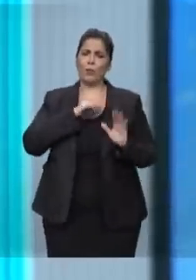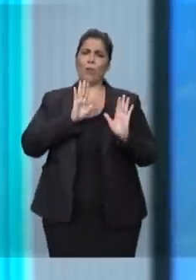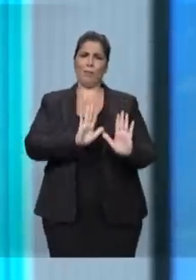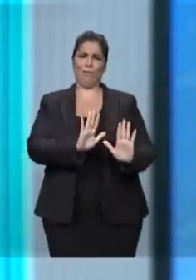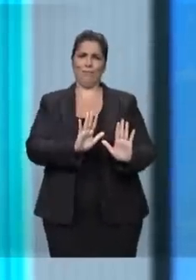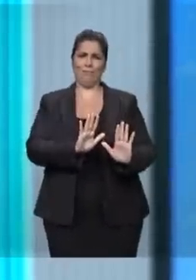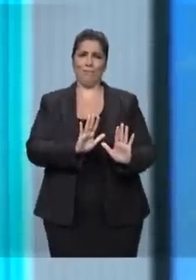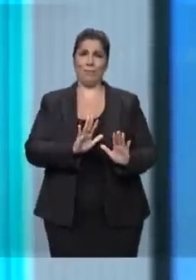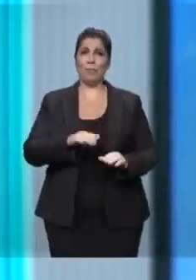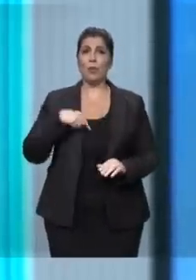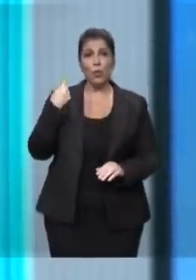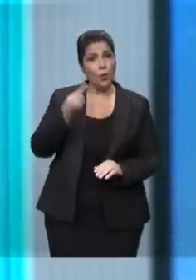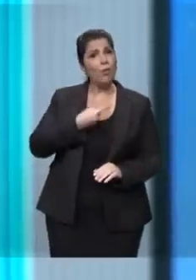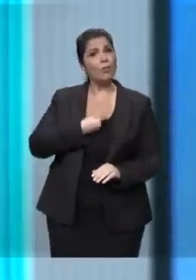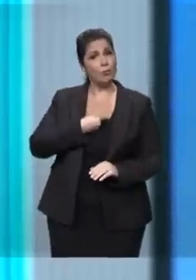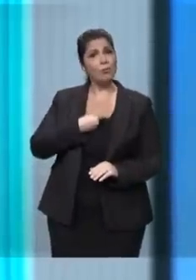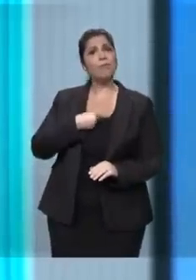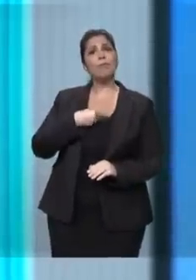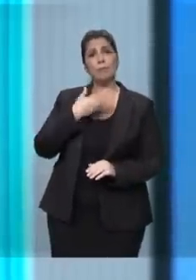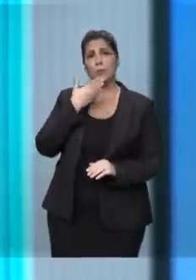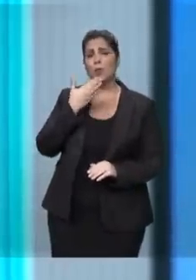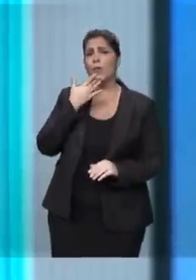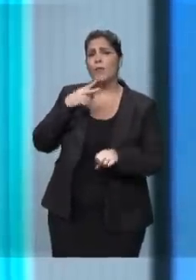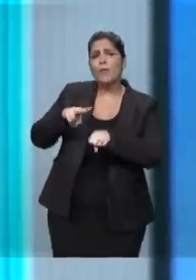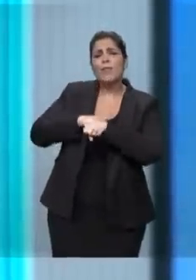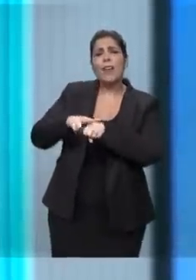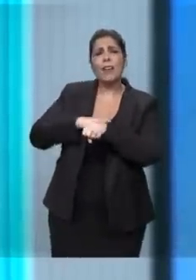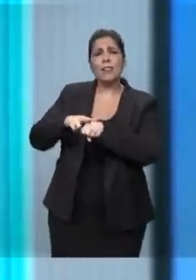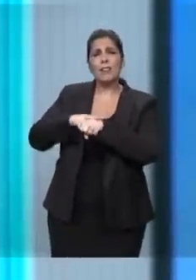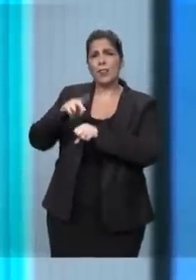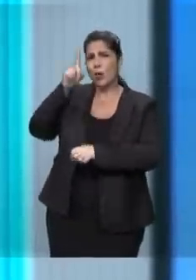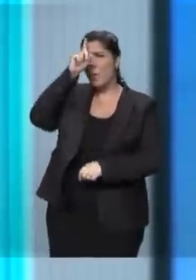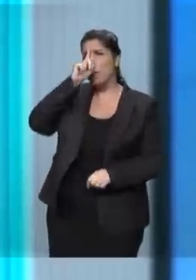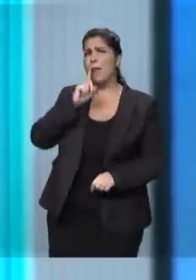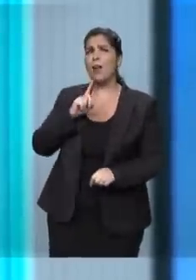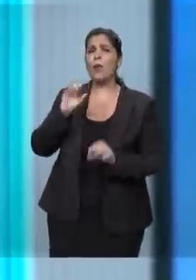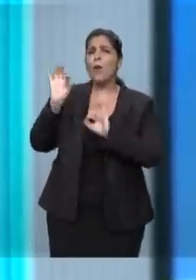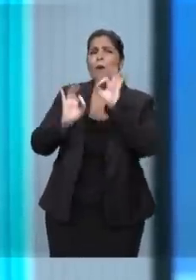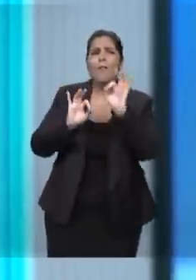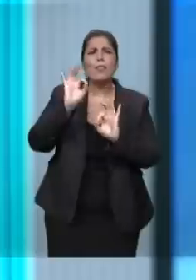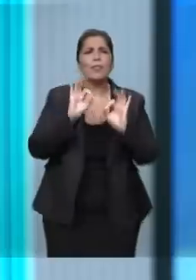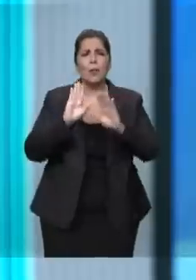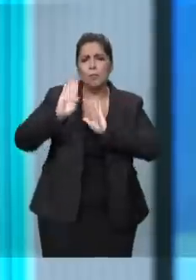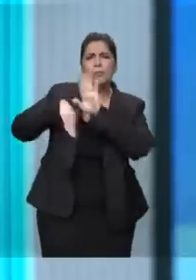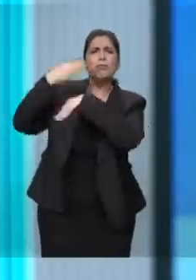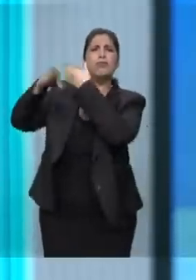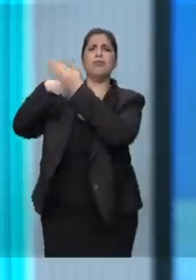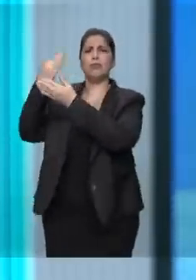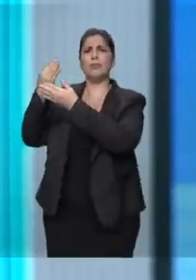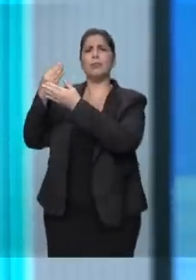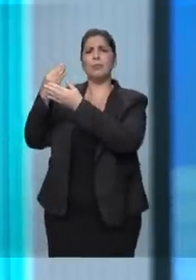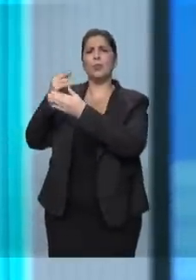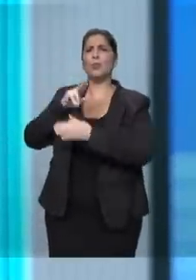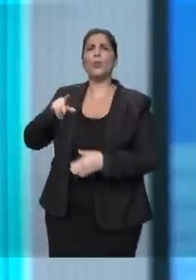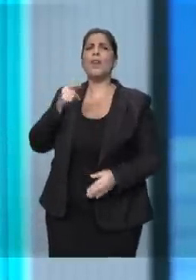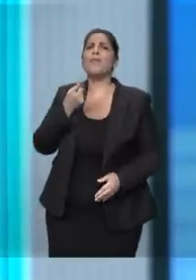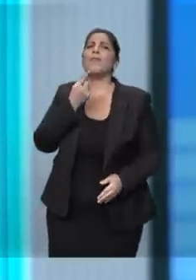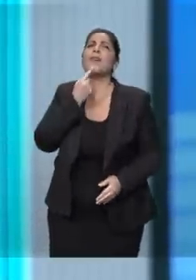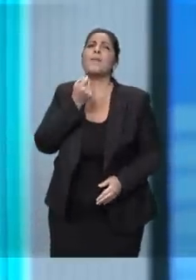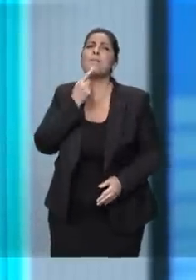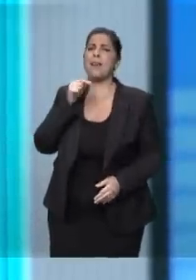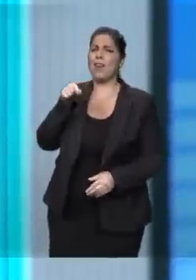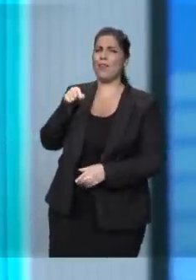Nós somos das cores verde e amarela, da ordem e progresso. E não da bandeira vermelha.